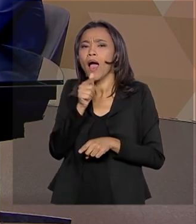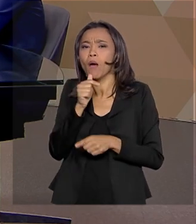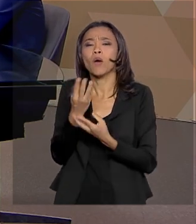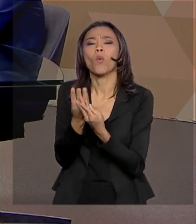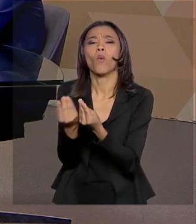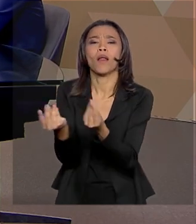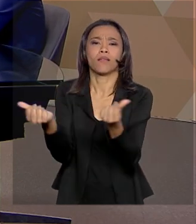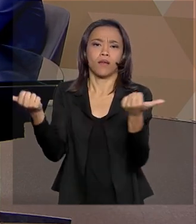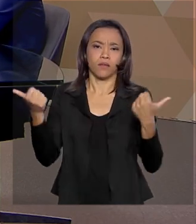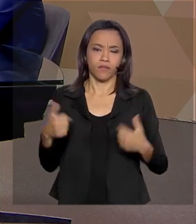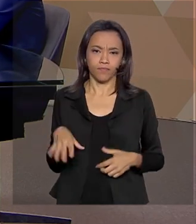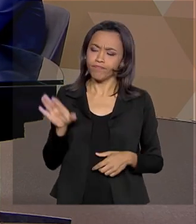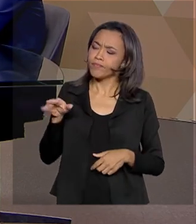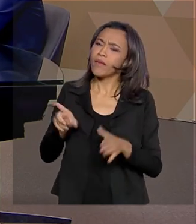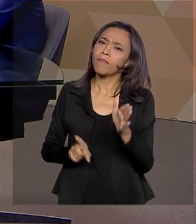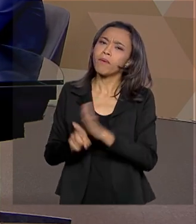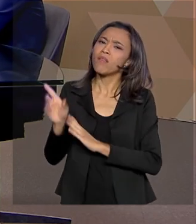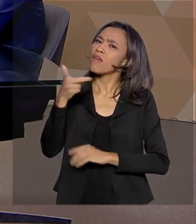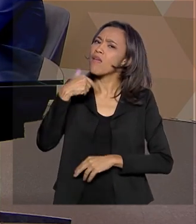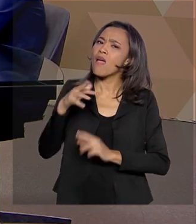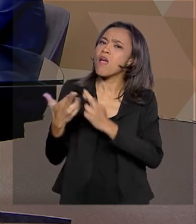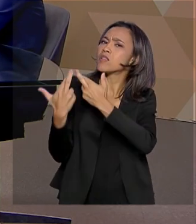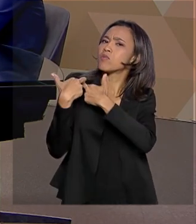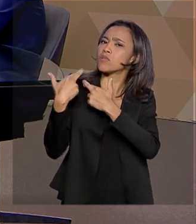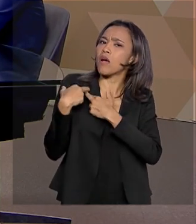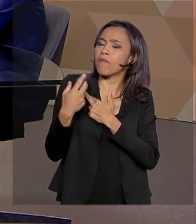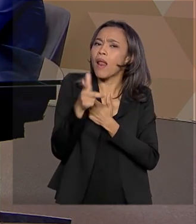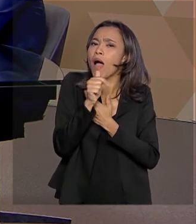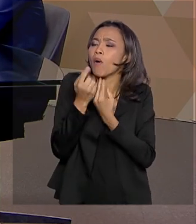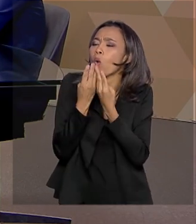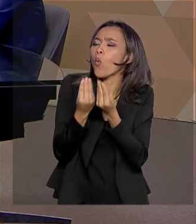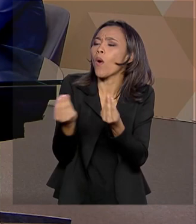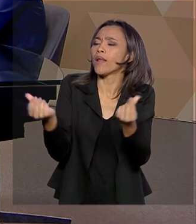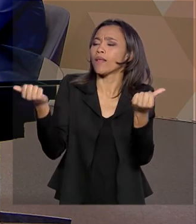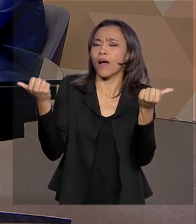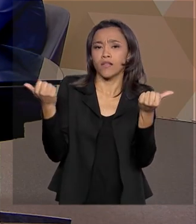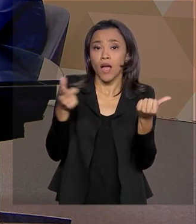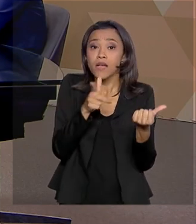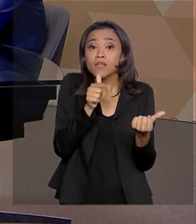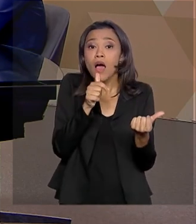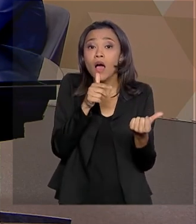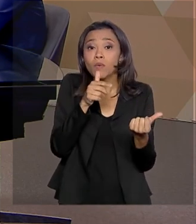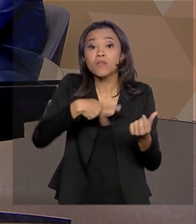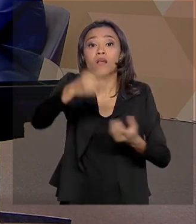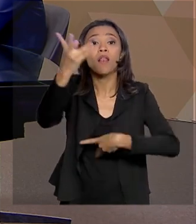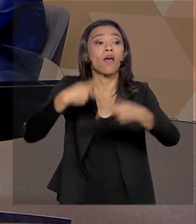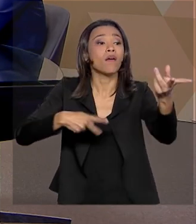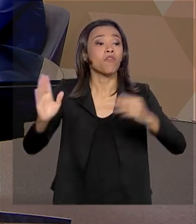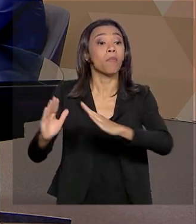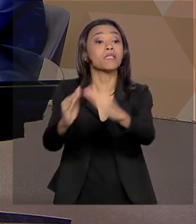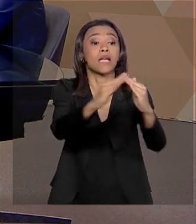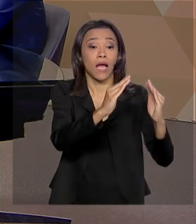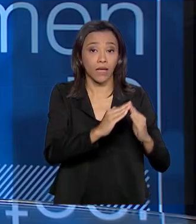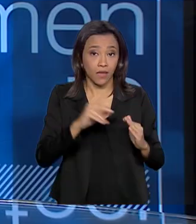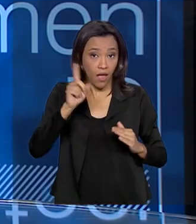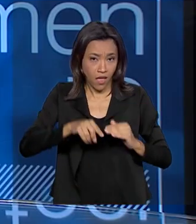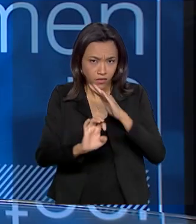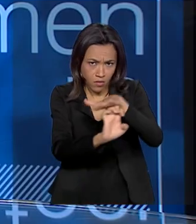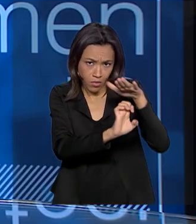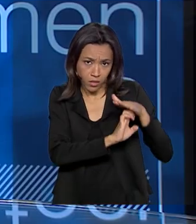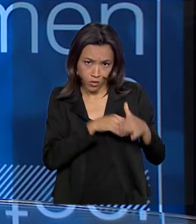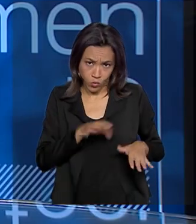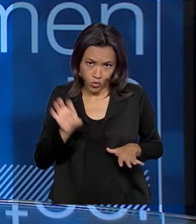quem é responsável pela qualidade de água que chega na casa das pessoas? As companhias de saneamento básico estaduais? Sim,